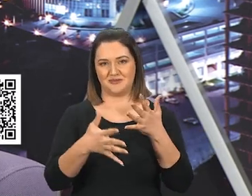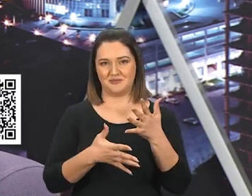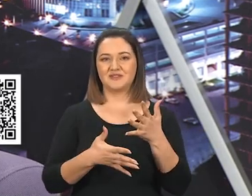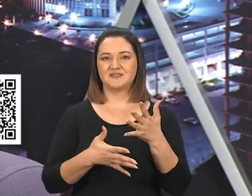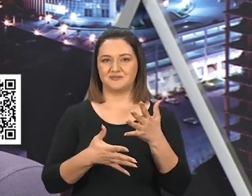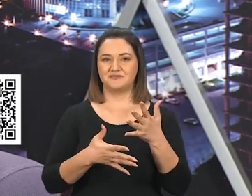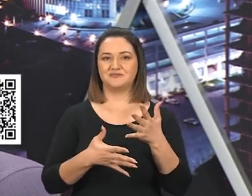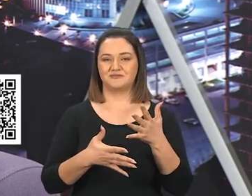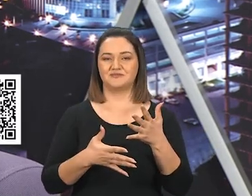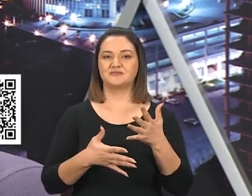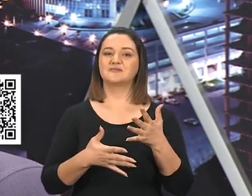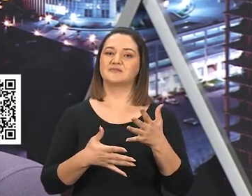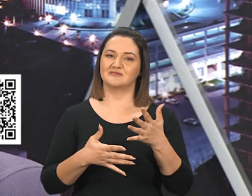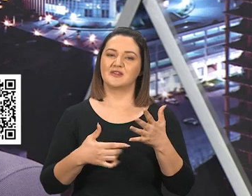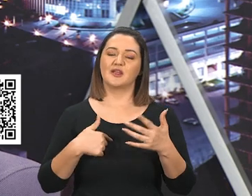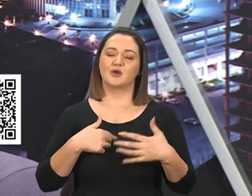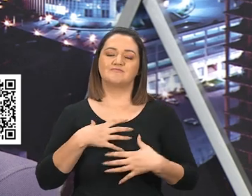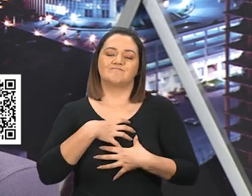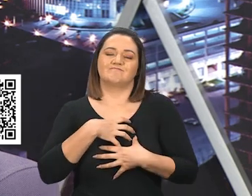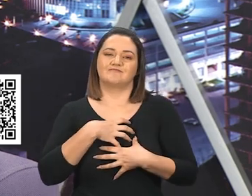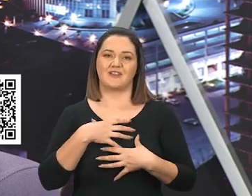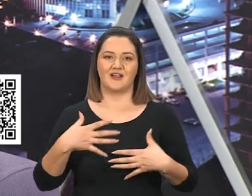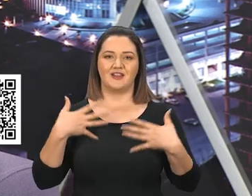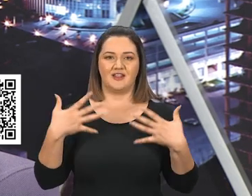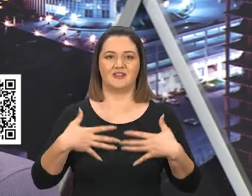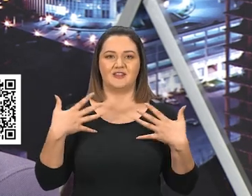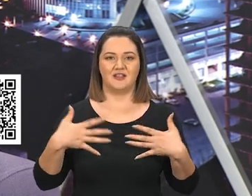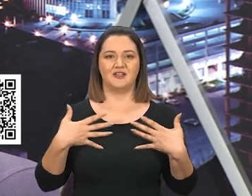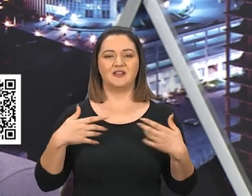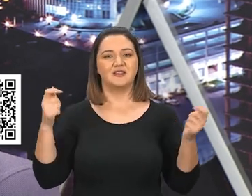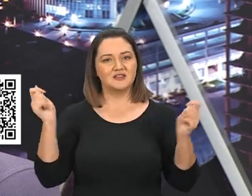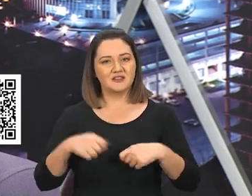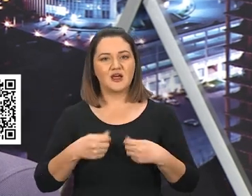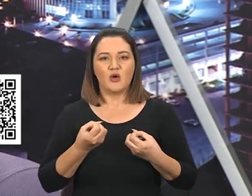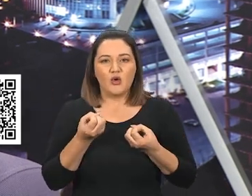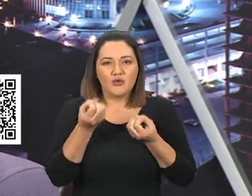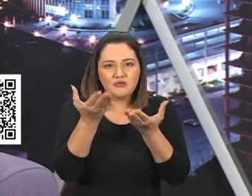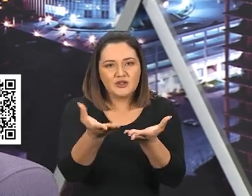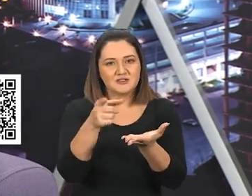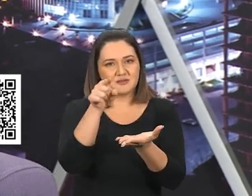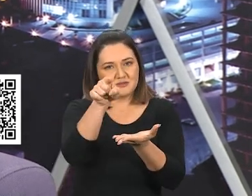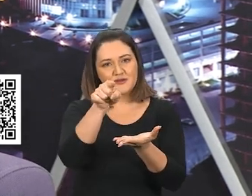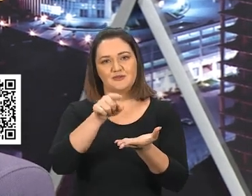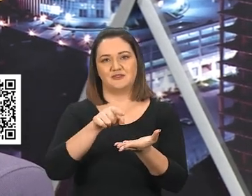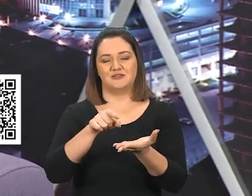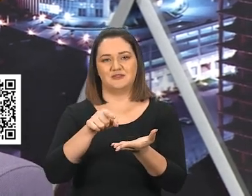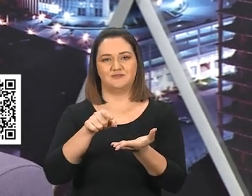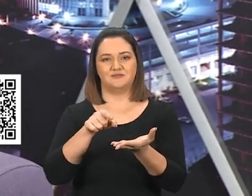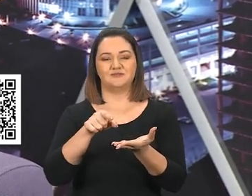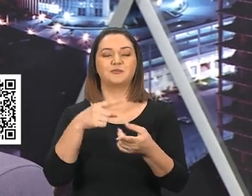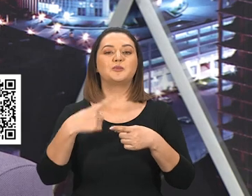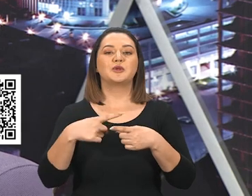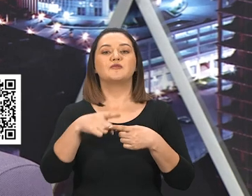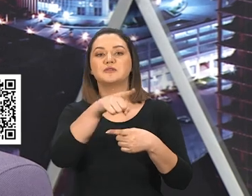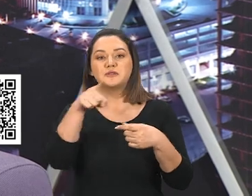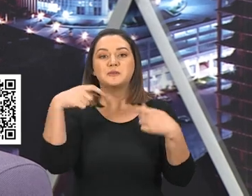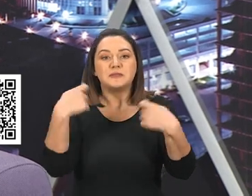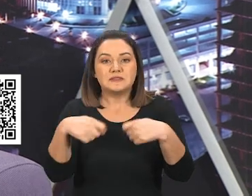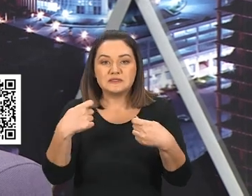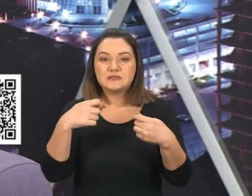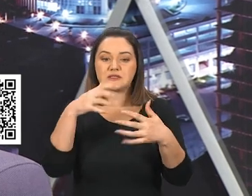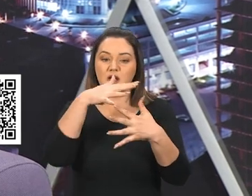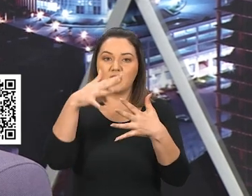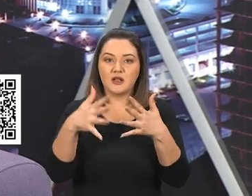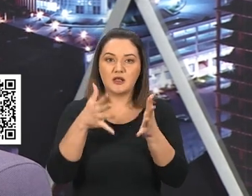programa em libras. E é realmente um privilégio, uma alegria, poder oferecer isso a você, que